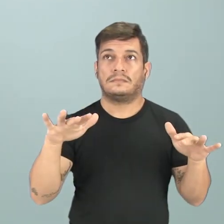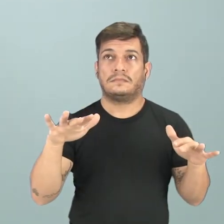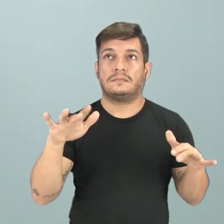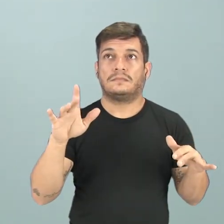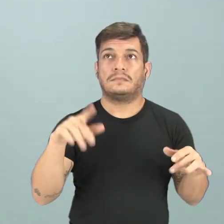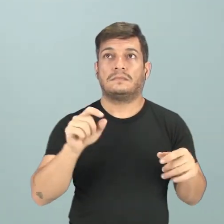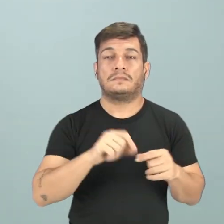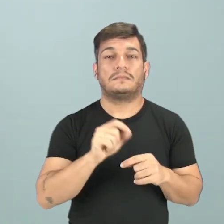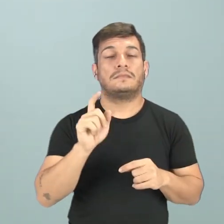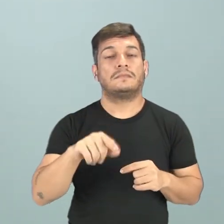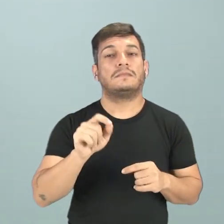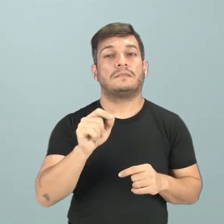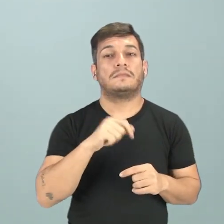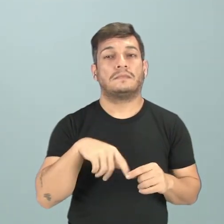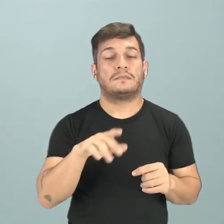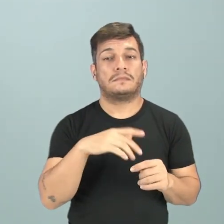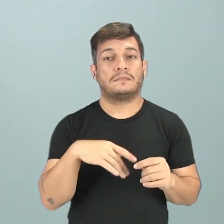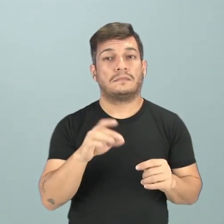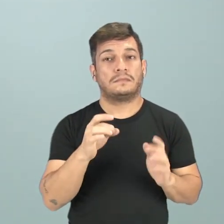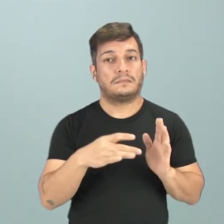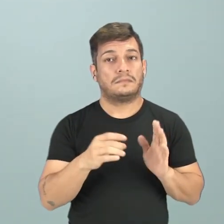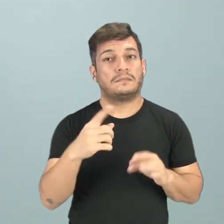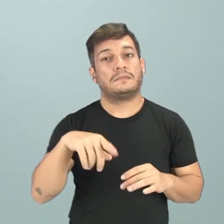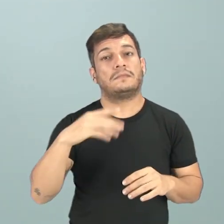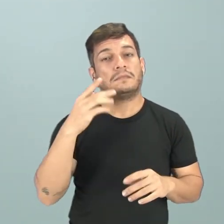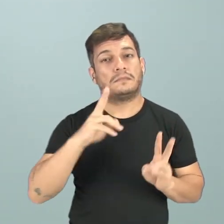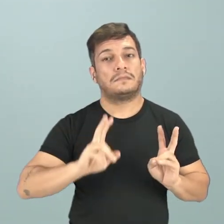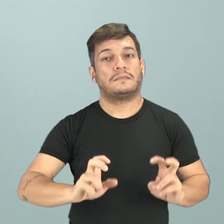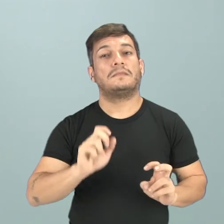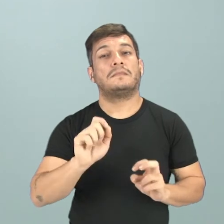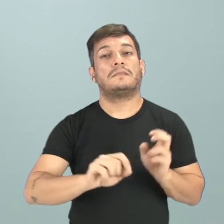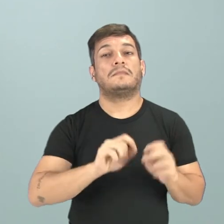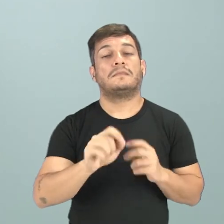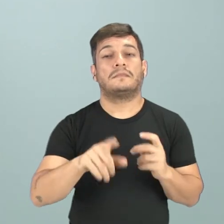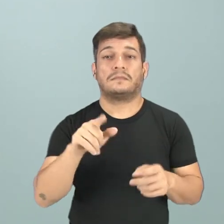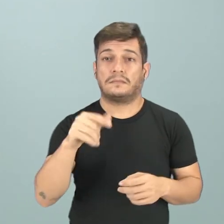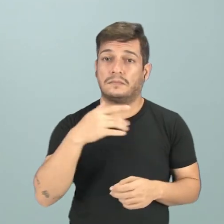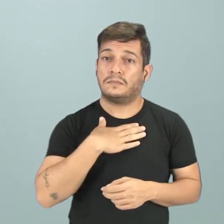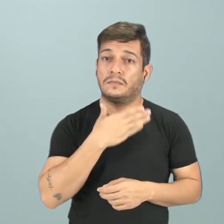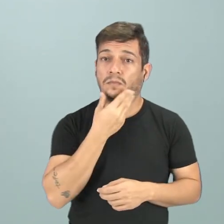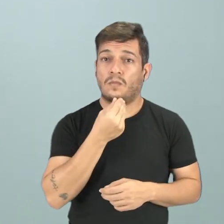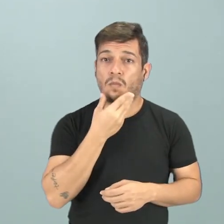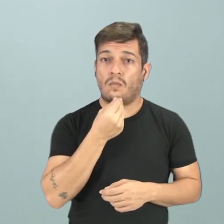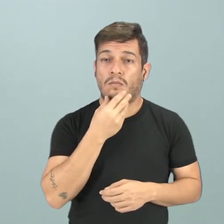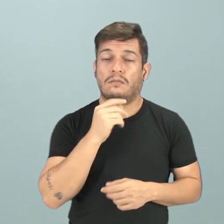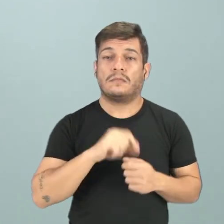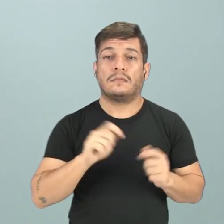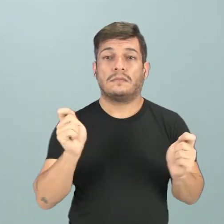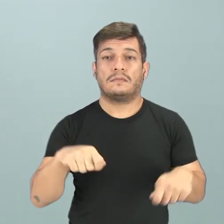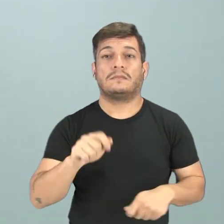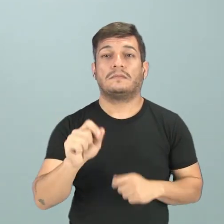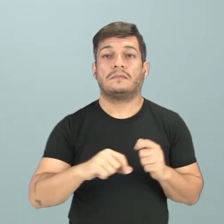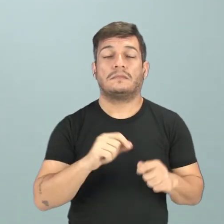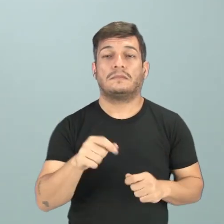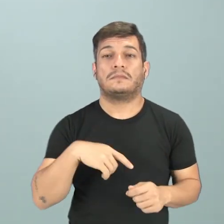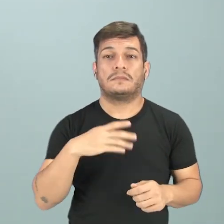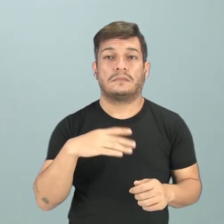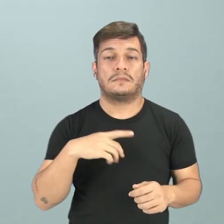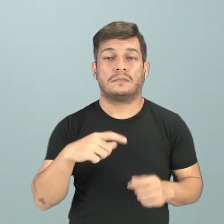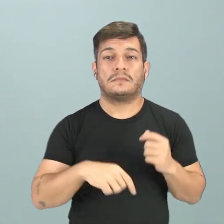faço ainda essa consideração só para vocês poderem perceber o quanto que o homem, ele tem a capacidade de